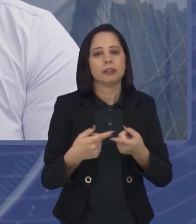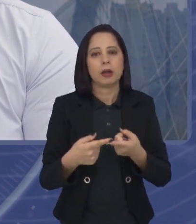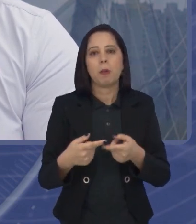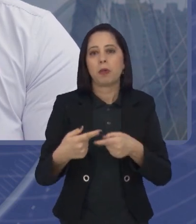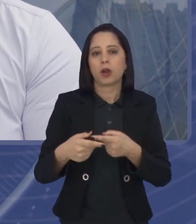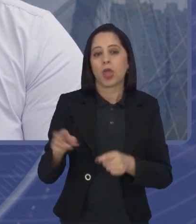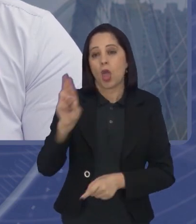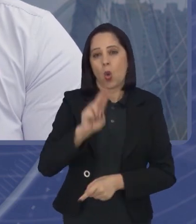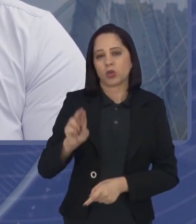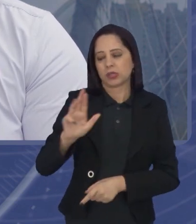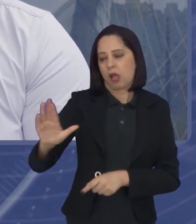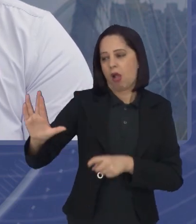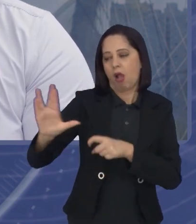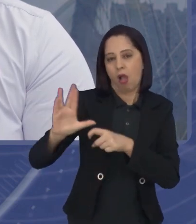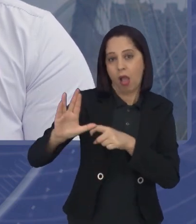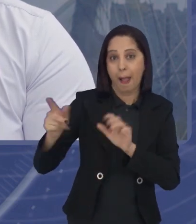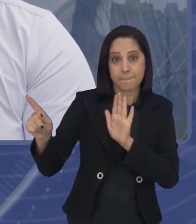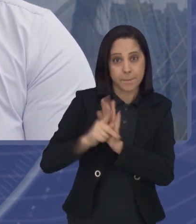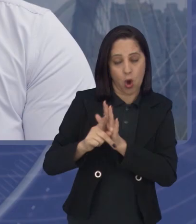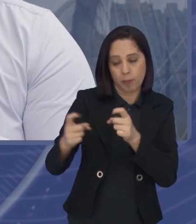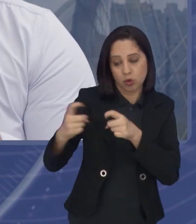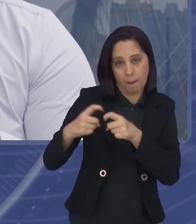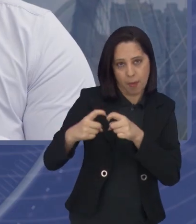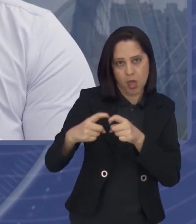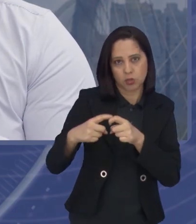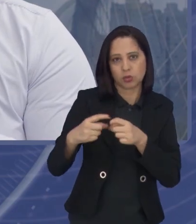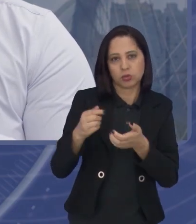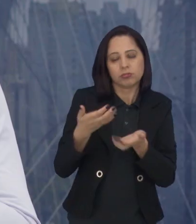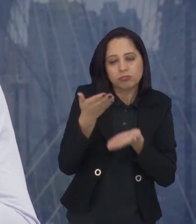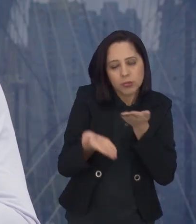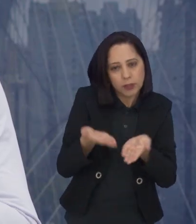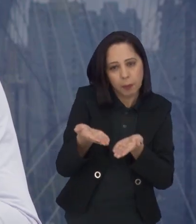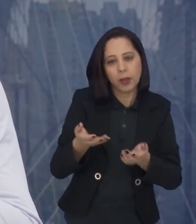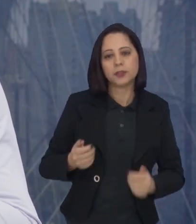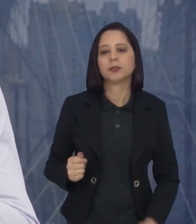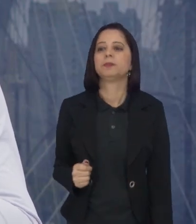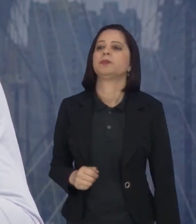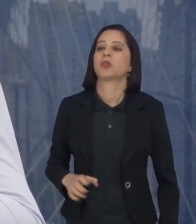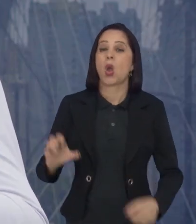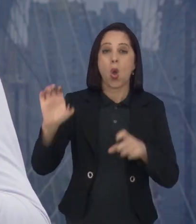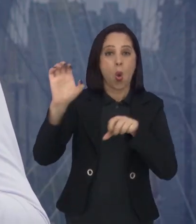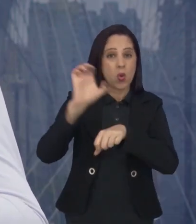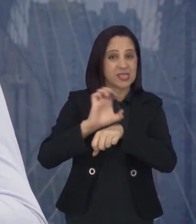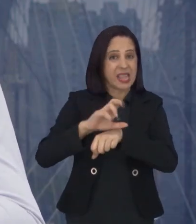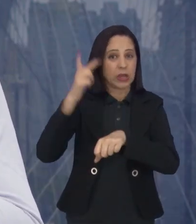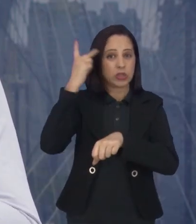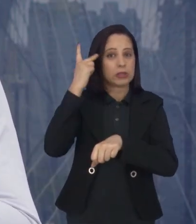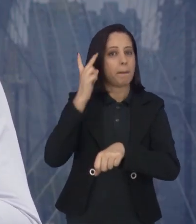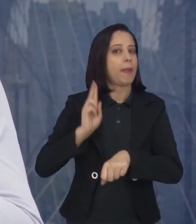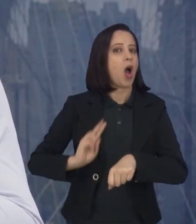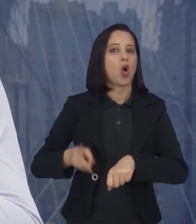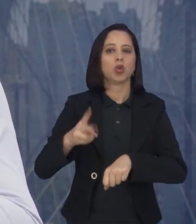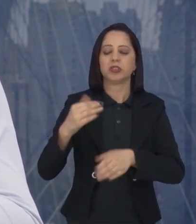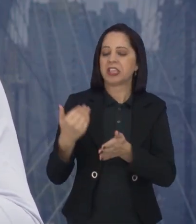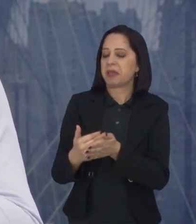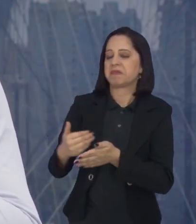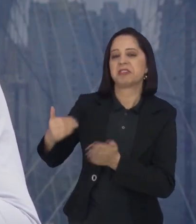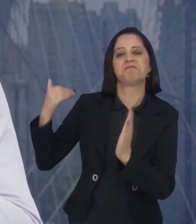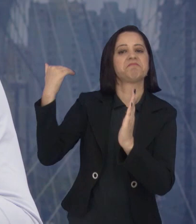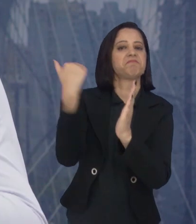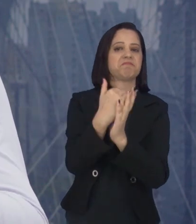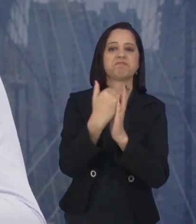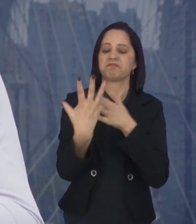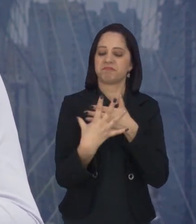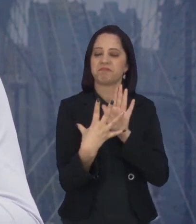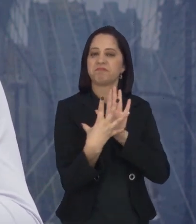vegetal ser usada para fins medicinais? Sim, eu acho que o Estado de São Paulo, ele sempre foi modelo para tudo no Brasil, tá? Tudo que se começa